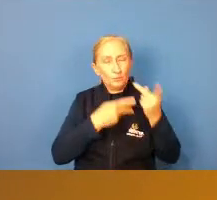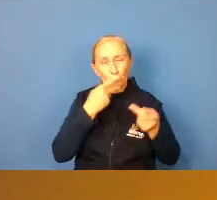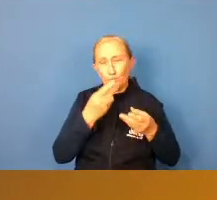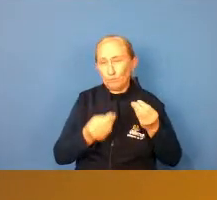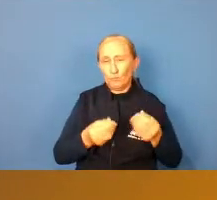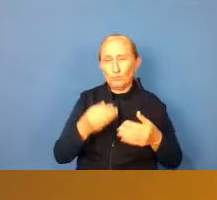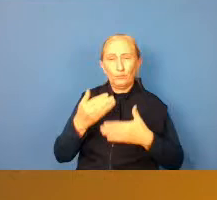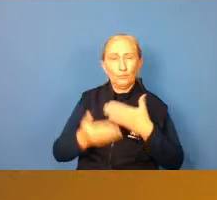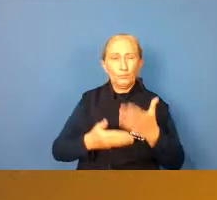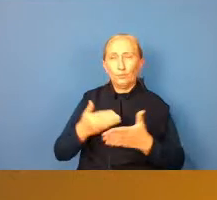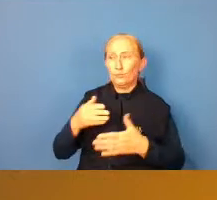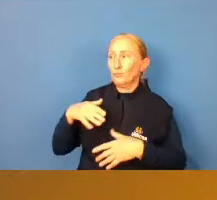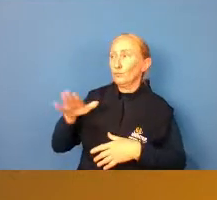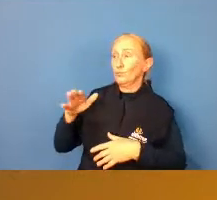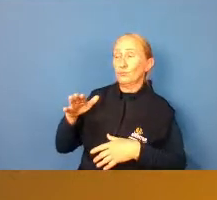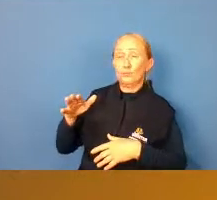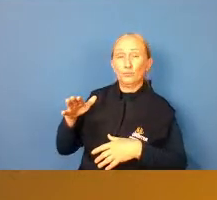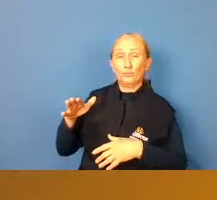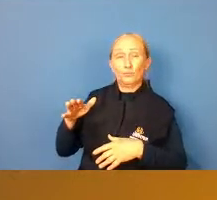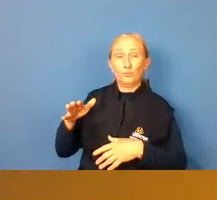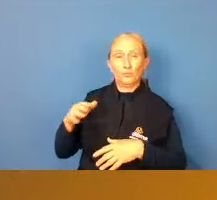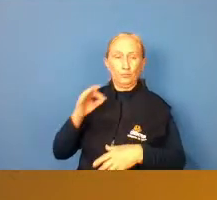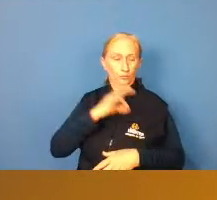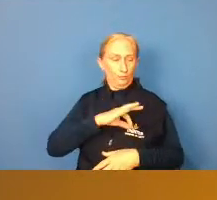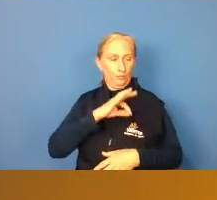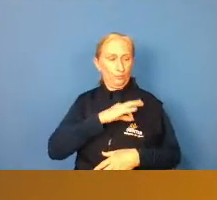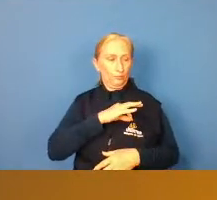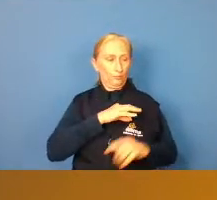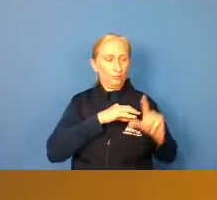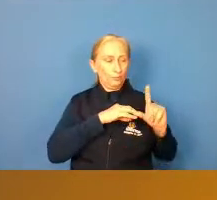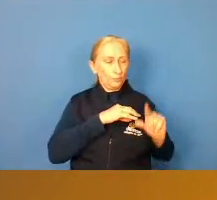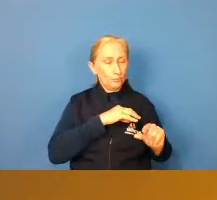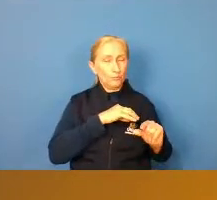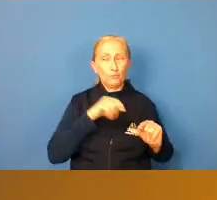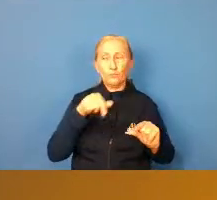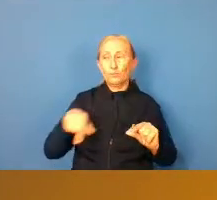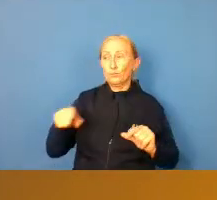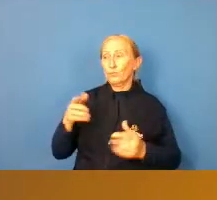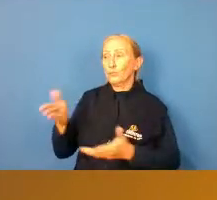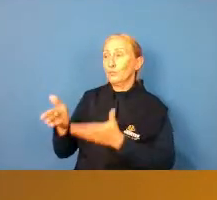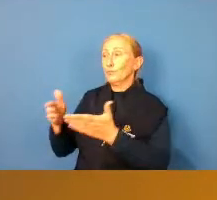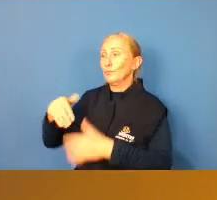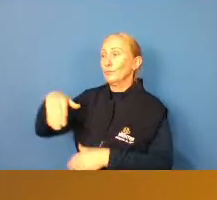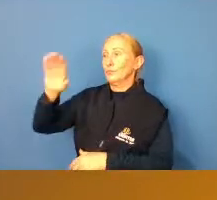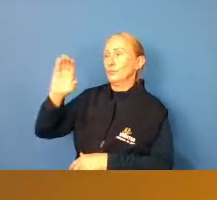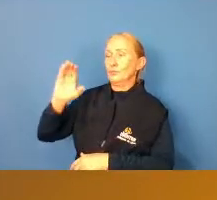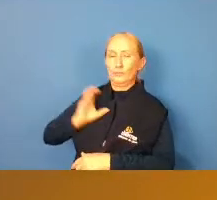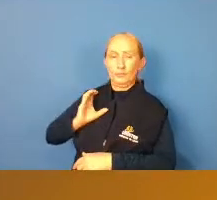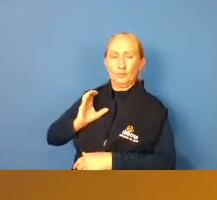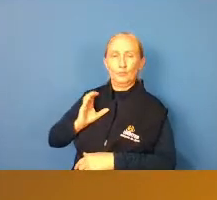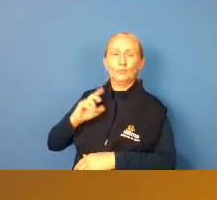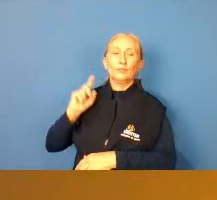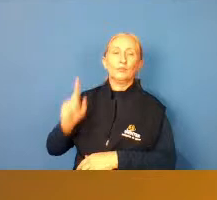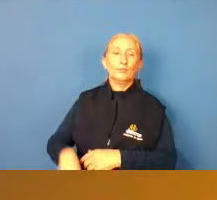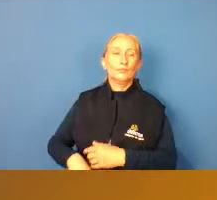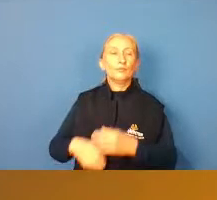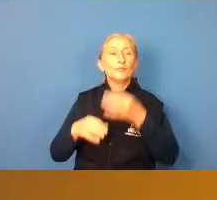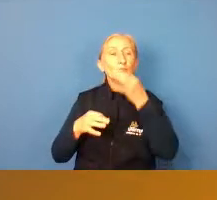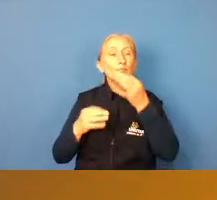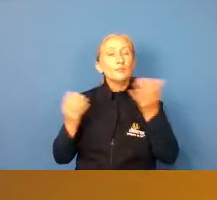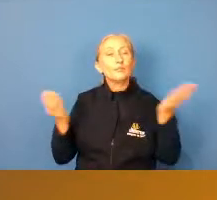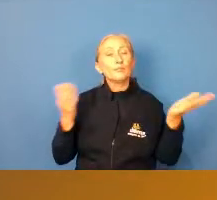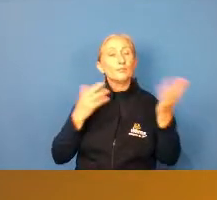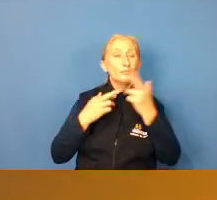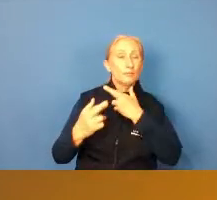menos comentados os salários mais baixo enfim né enfim o que você acha aí dessa